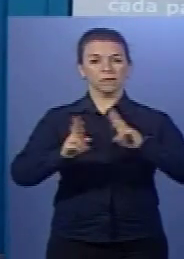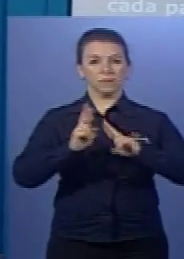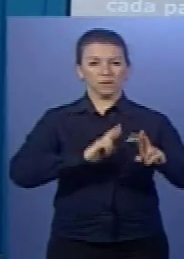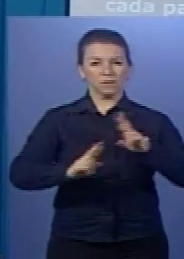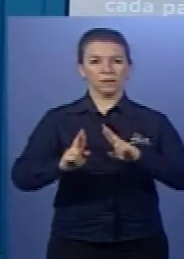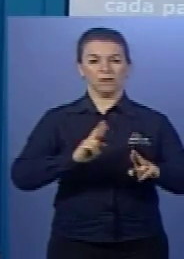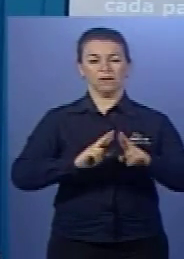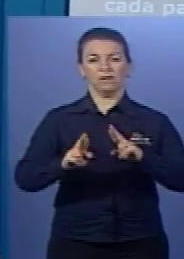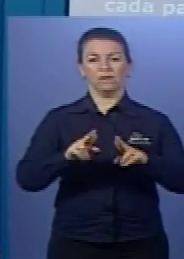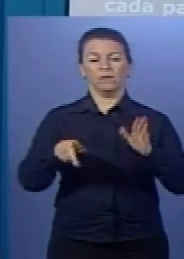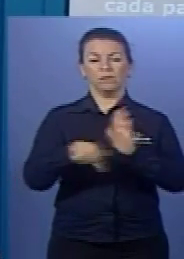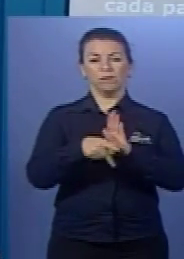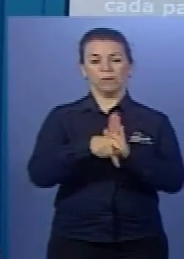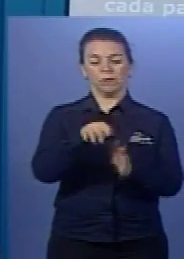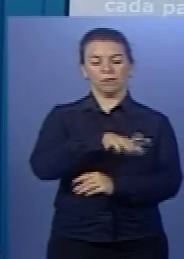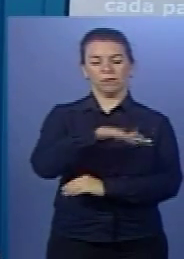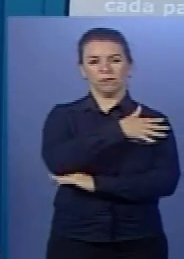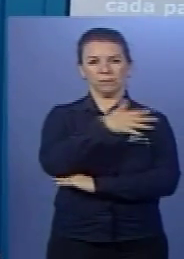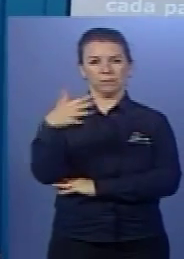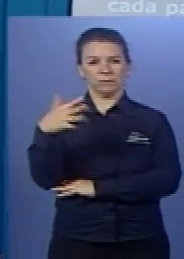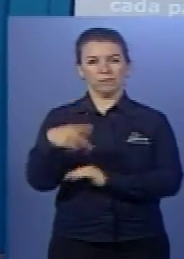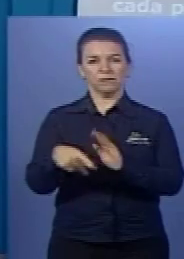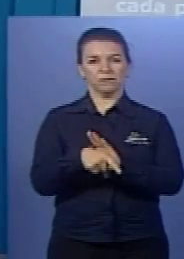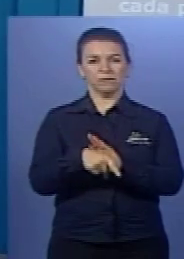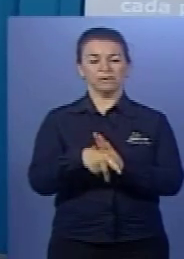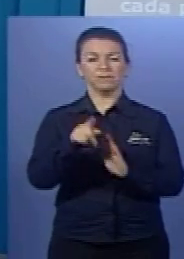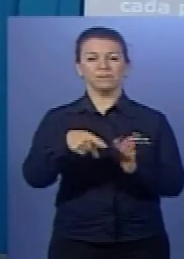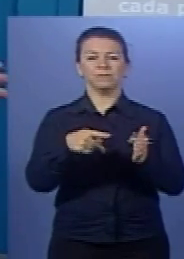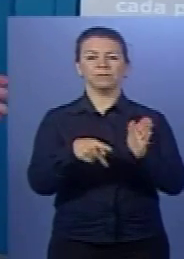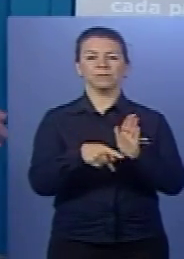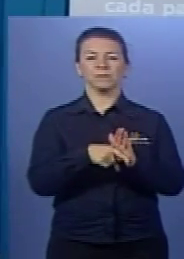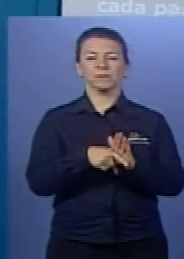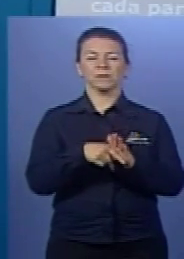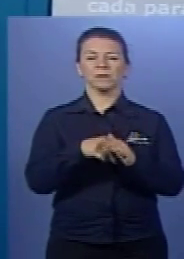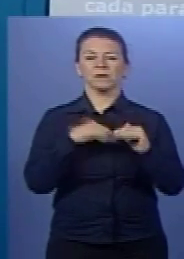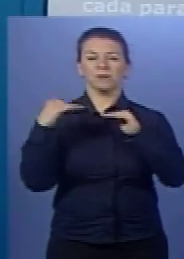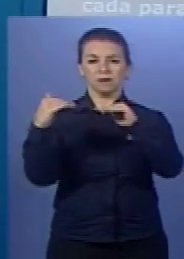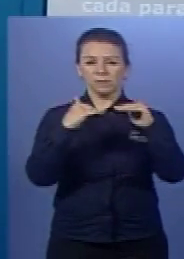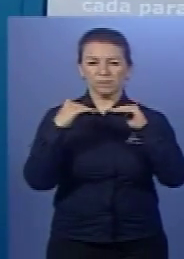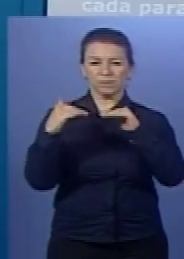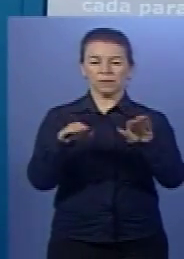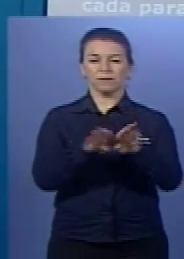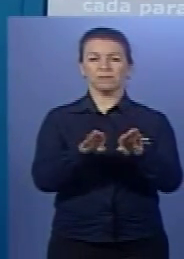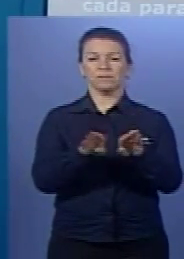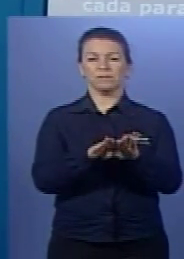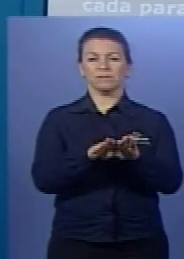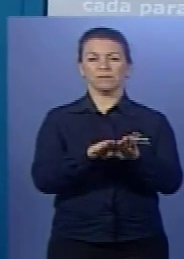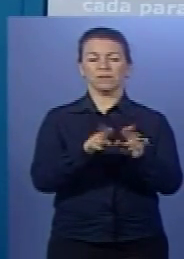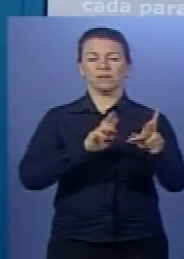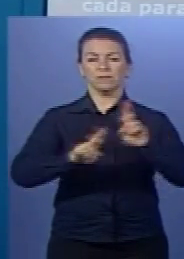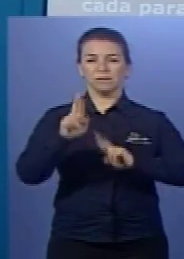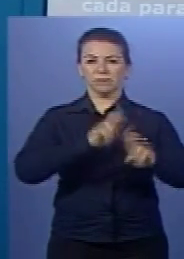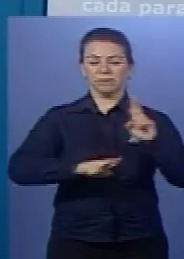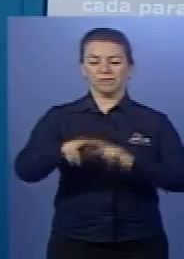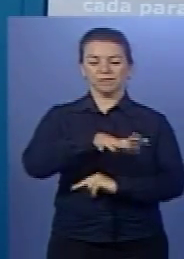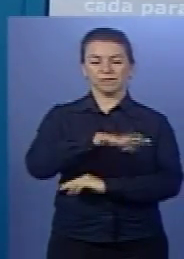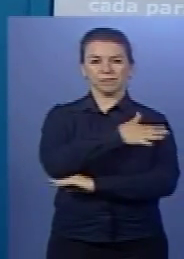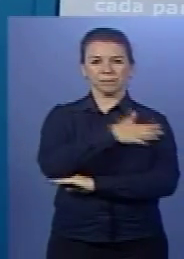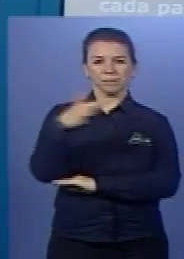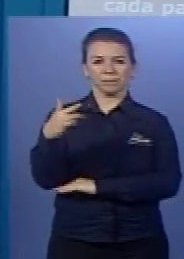ecológicas, né? Tanto as relações ecológicas harmônicas, como relações ecológicas